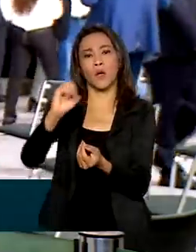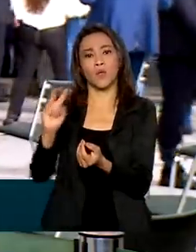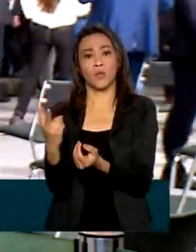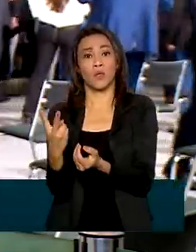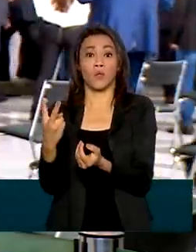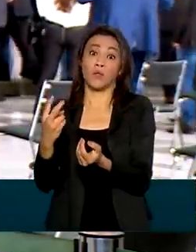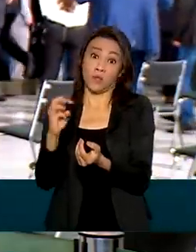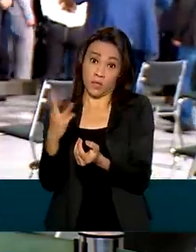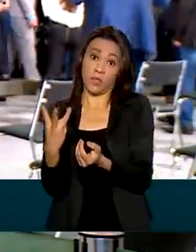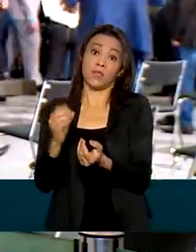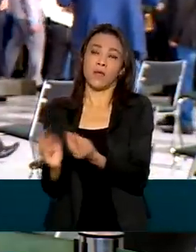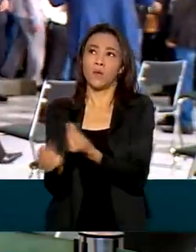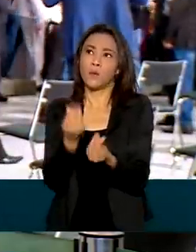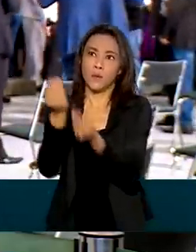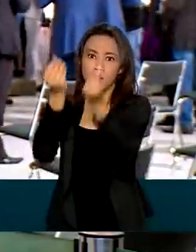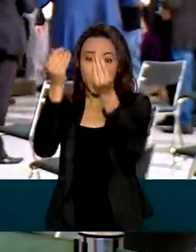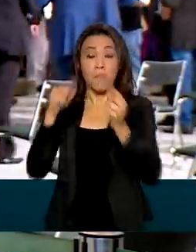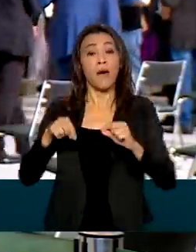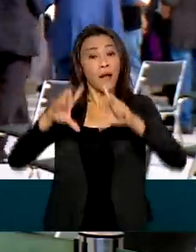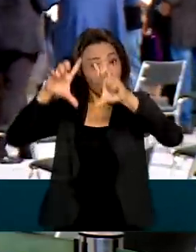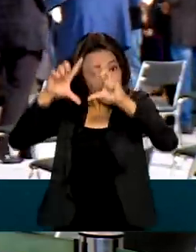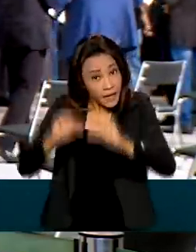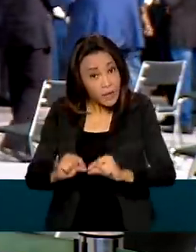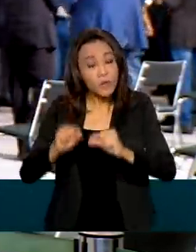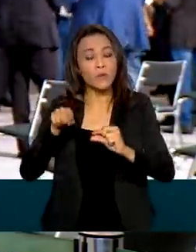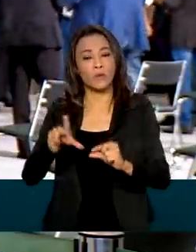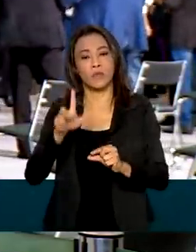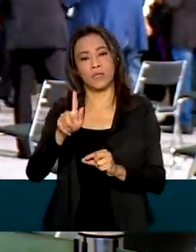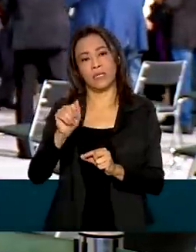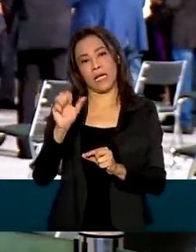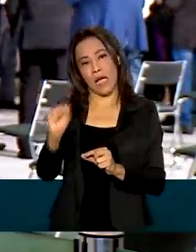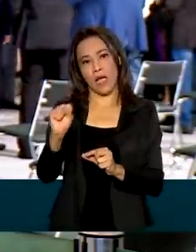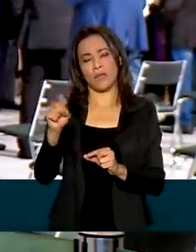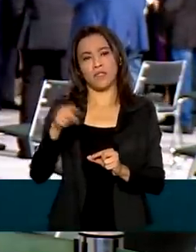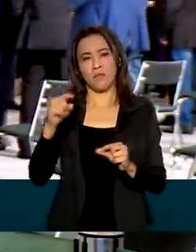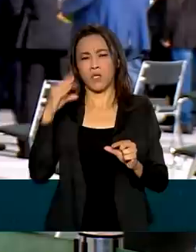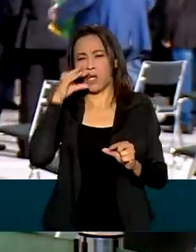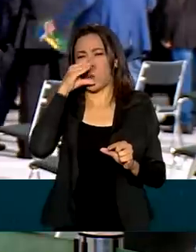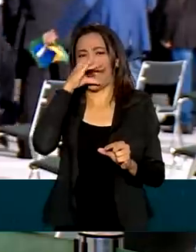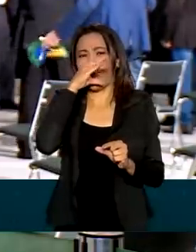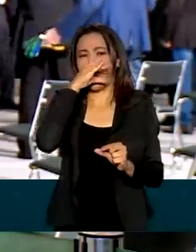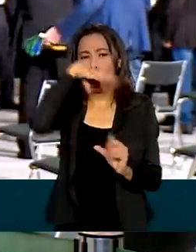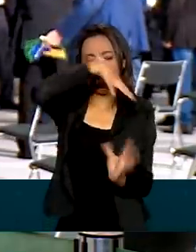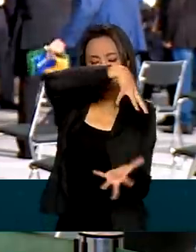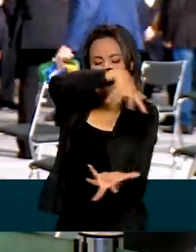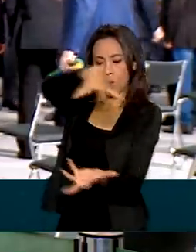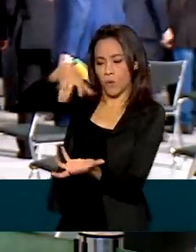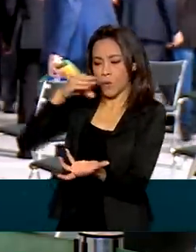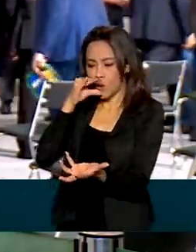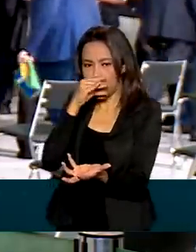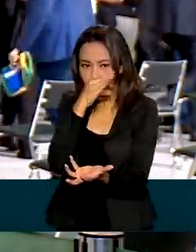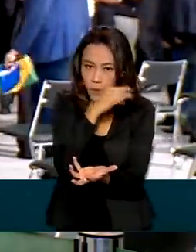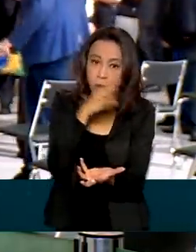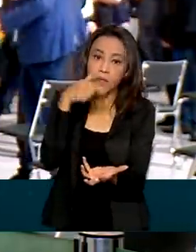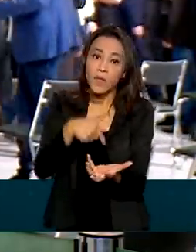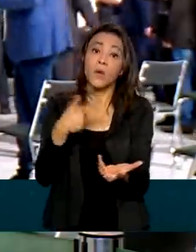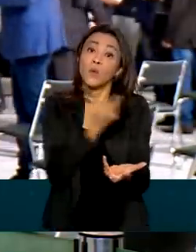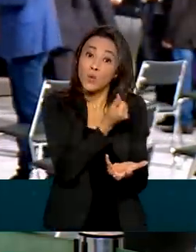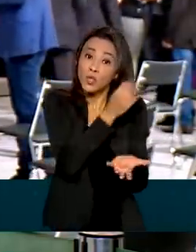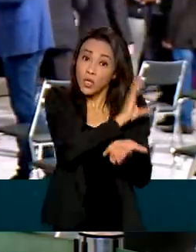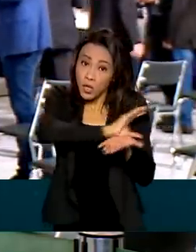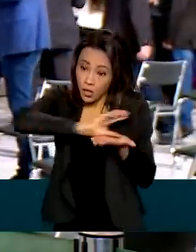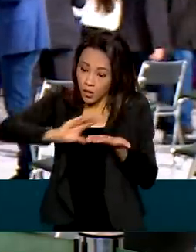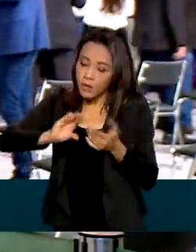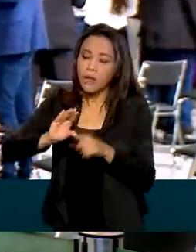financiamento para técnicas que reduzam a emissão de gases que provocam o efeito estufa. O recurso destinado ao Programa ABC